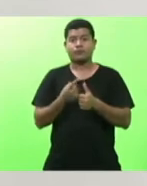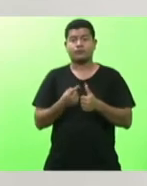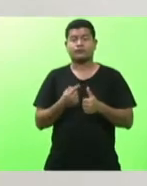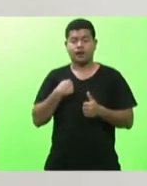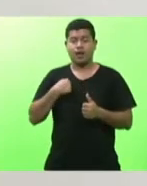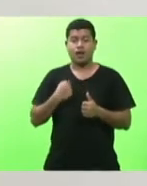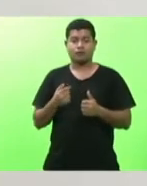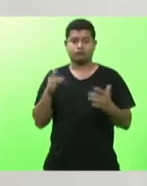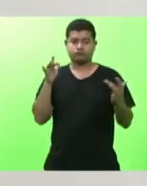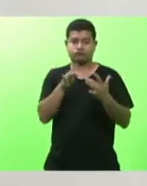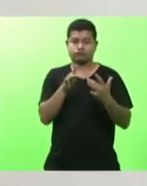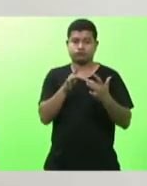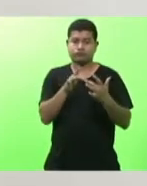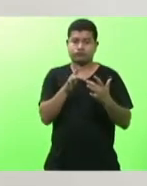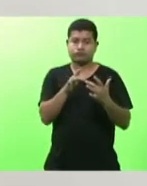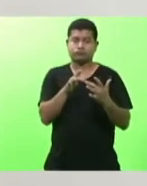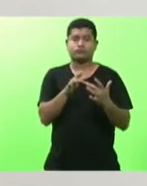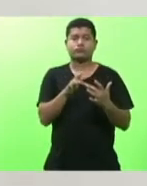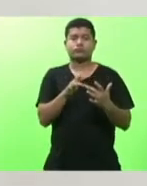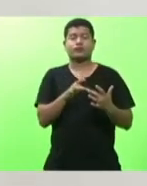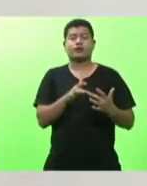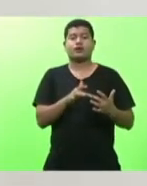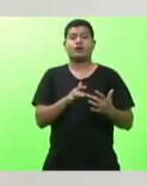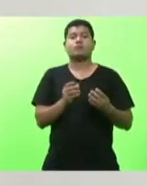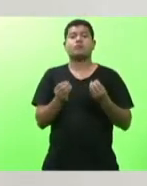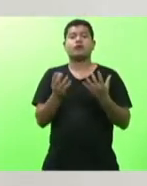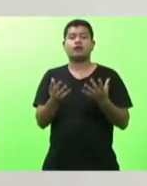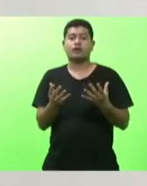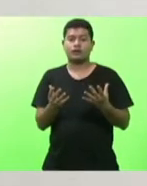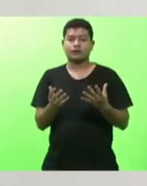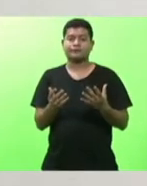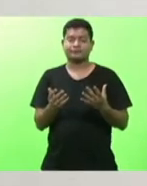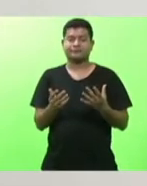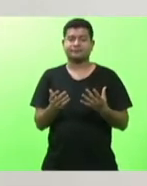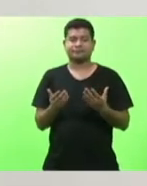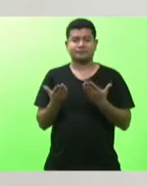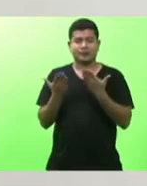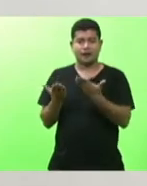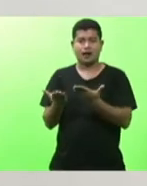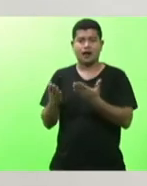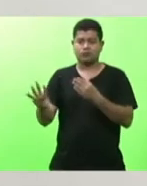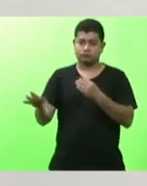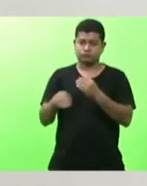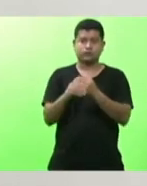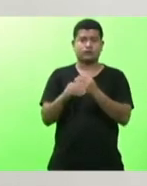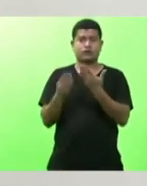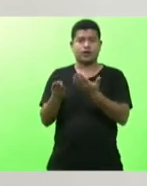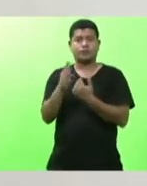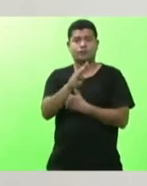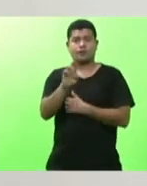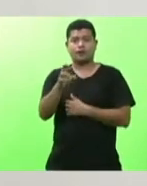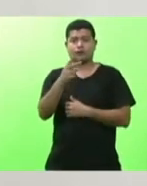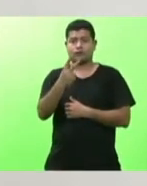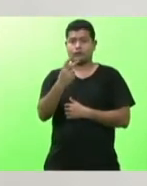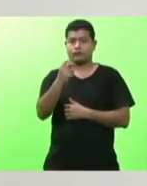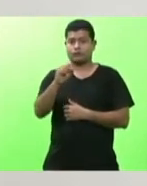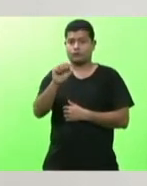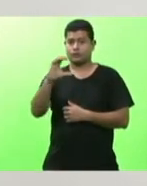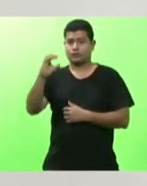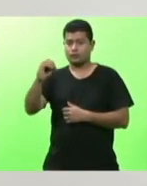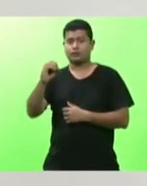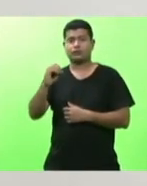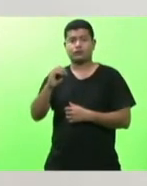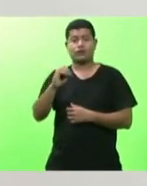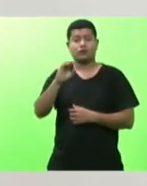contato para incluirmos a BR-280 destinando lá 100 milhões de